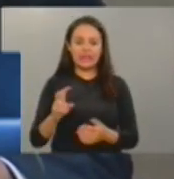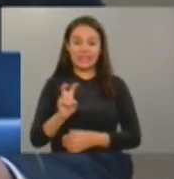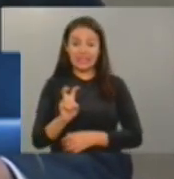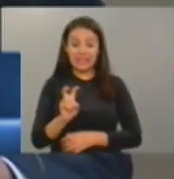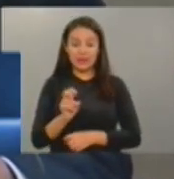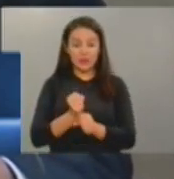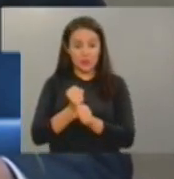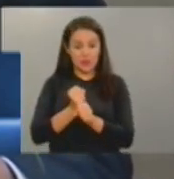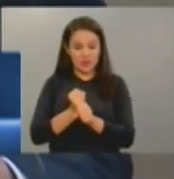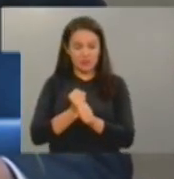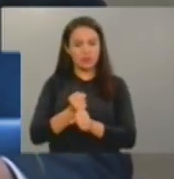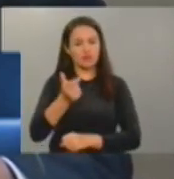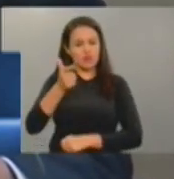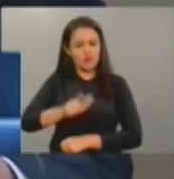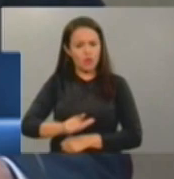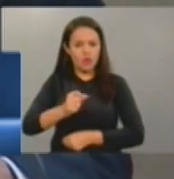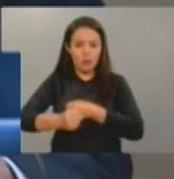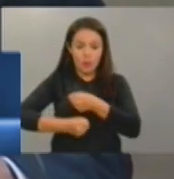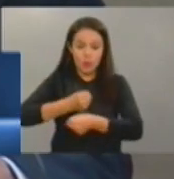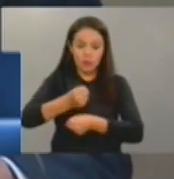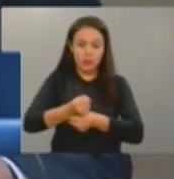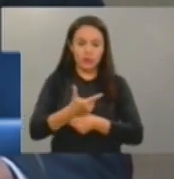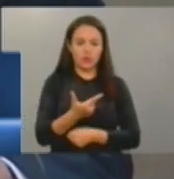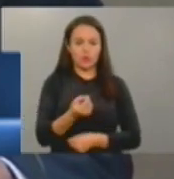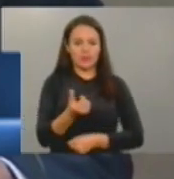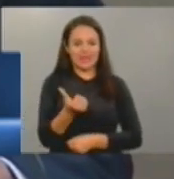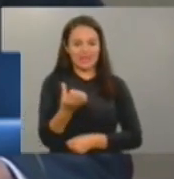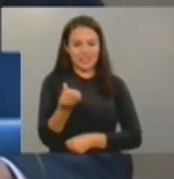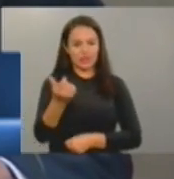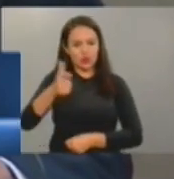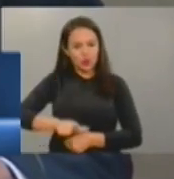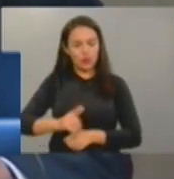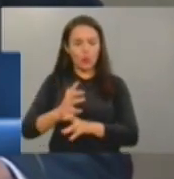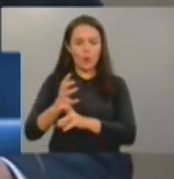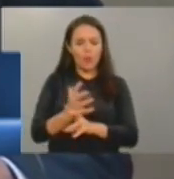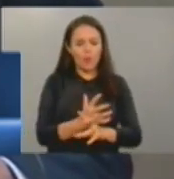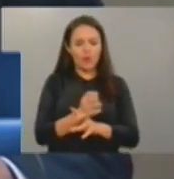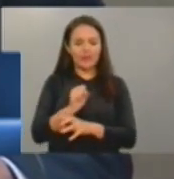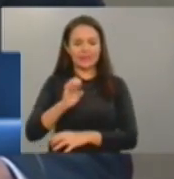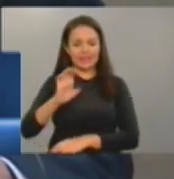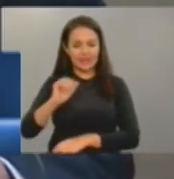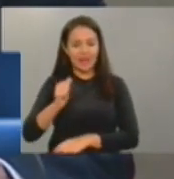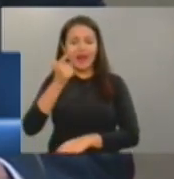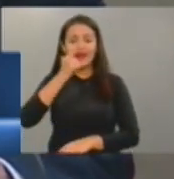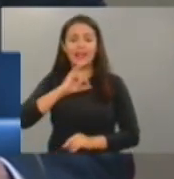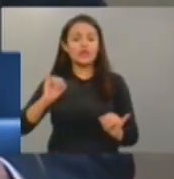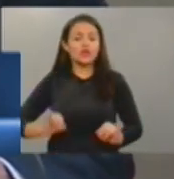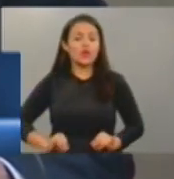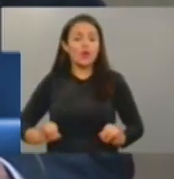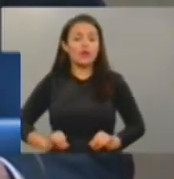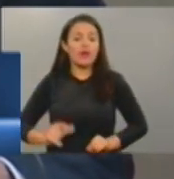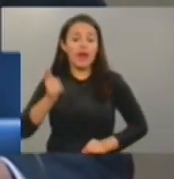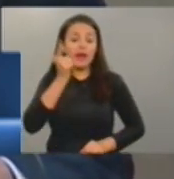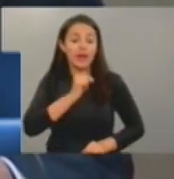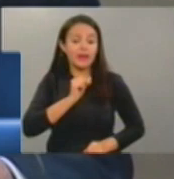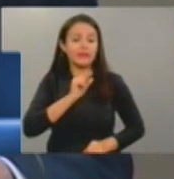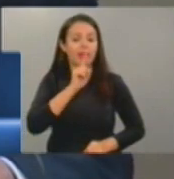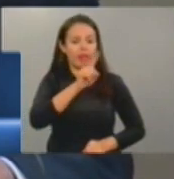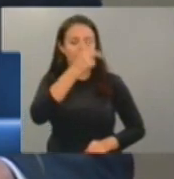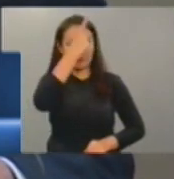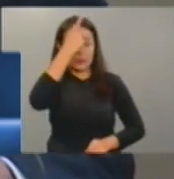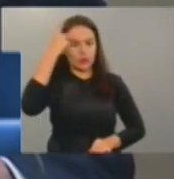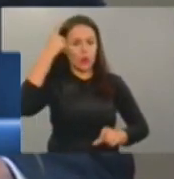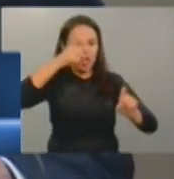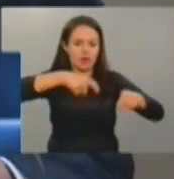de estiagem, e o homem do campo, sobretudo, é o que mais sofre. Mas não apenas o homem do campo, o